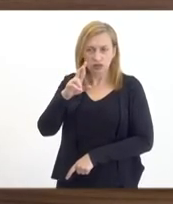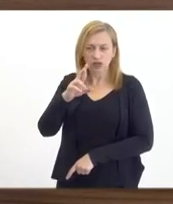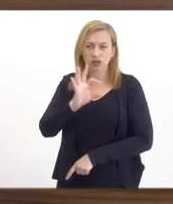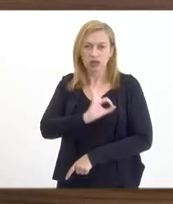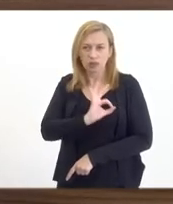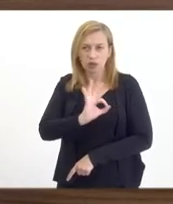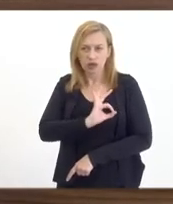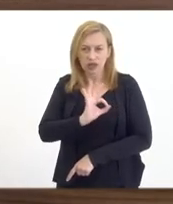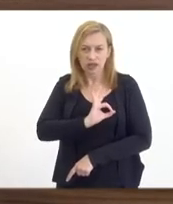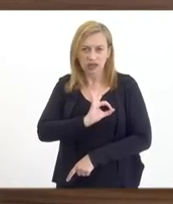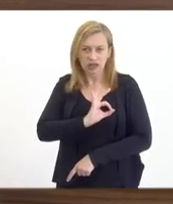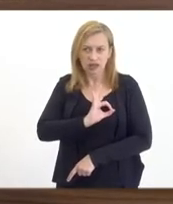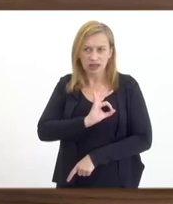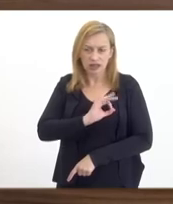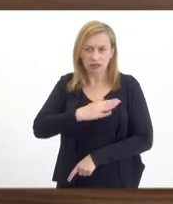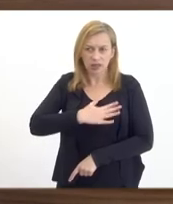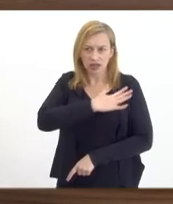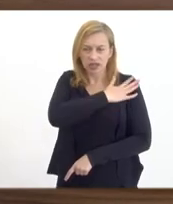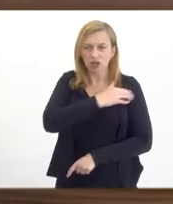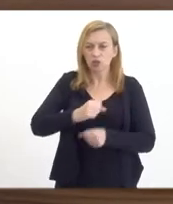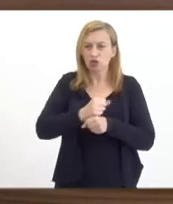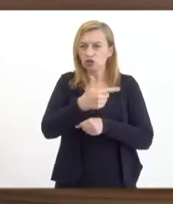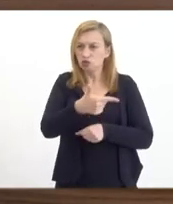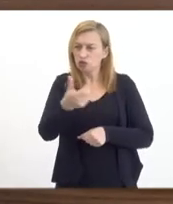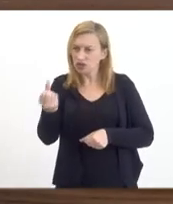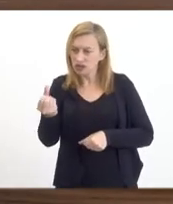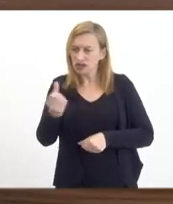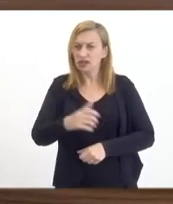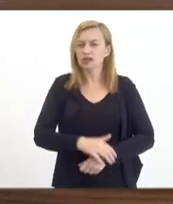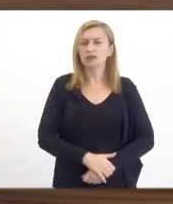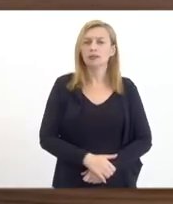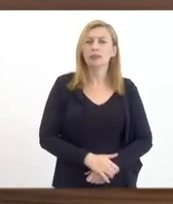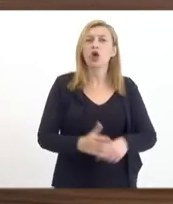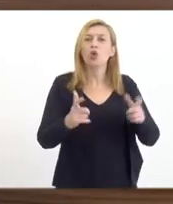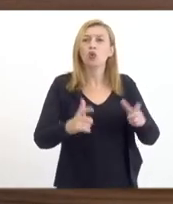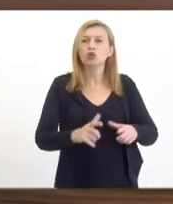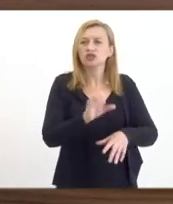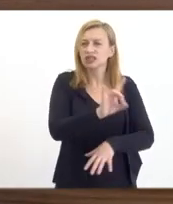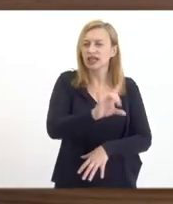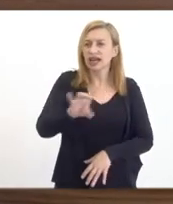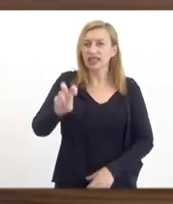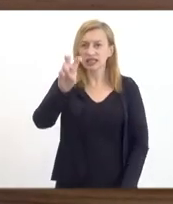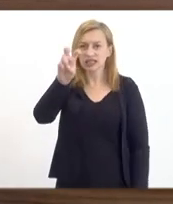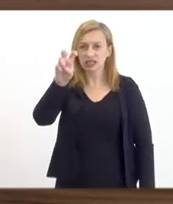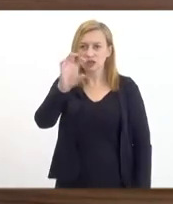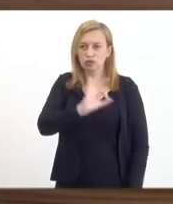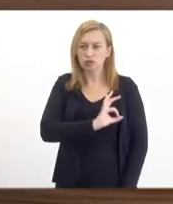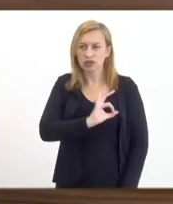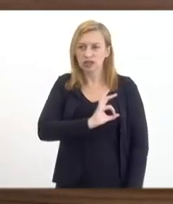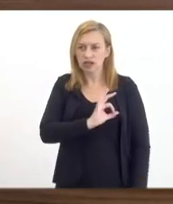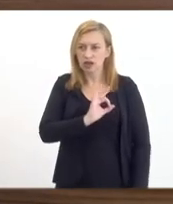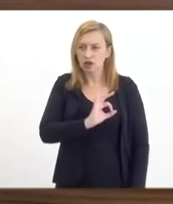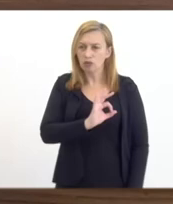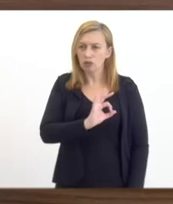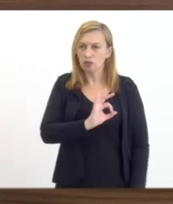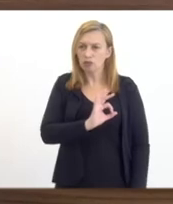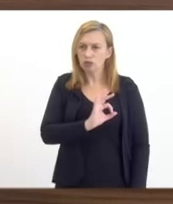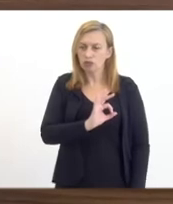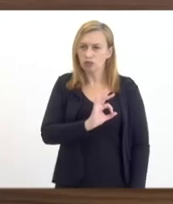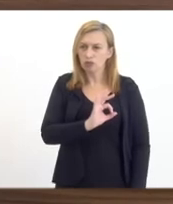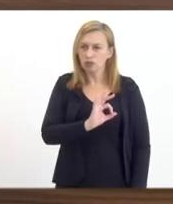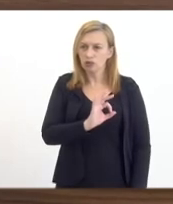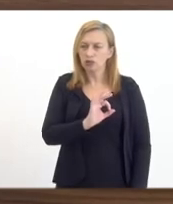Polícia Militar na época e no ano de 2016, onde de cada cinco policiais assinados, quatro foram